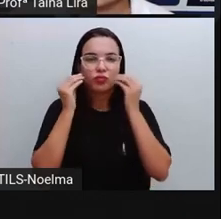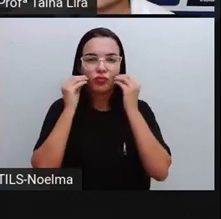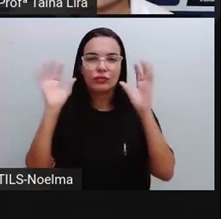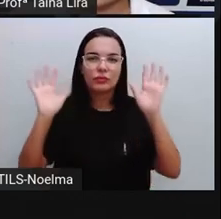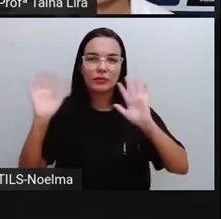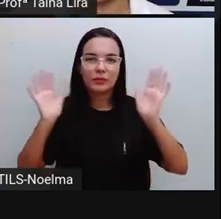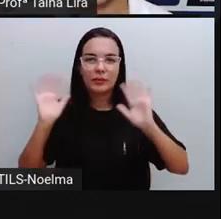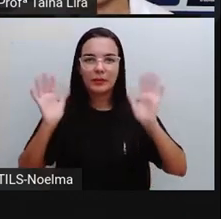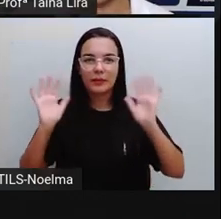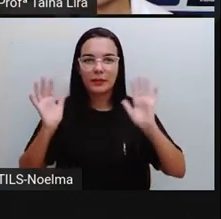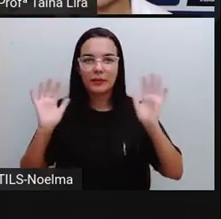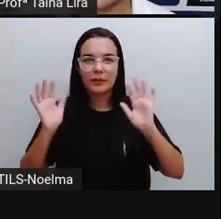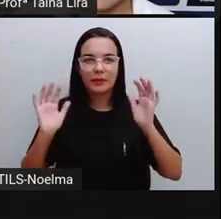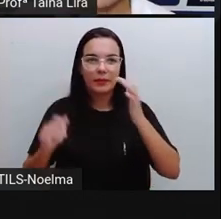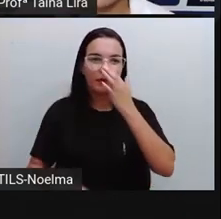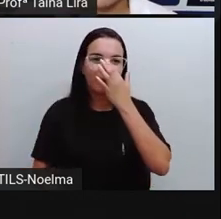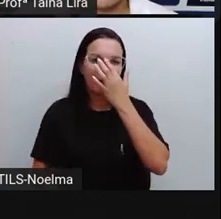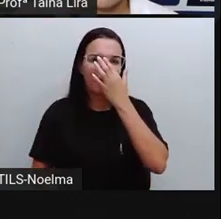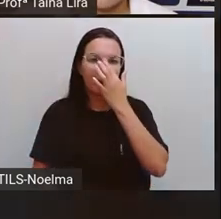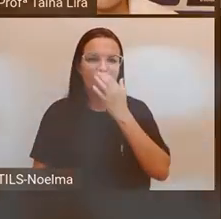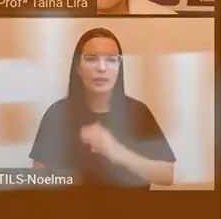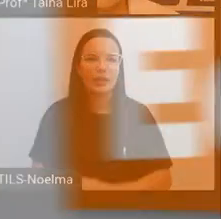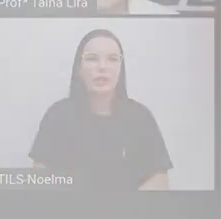até a próxima aula. Tchau, tchau.